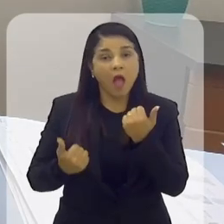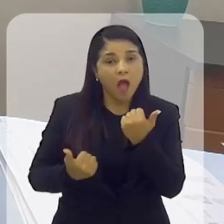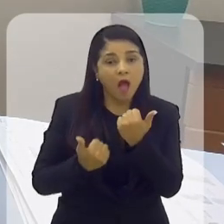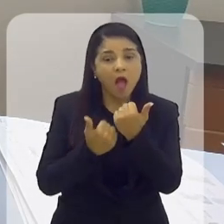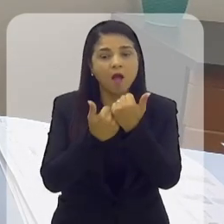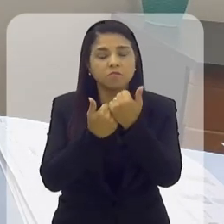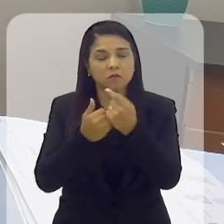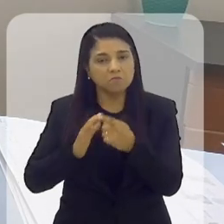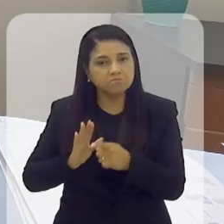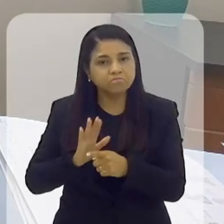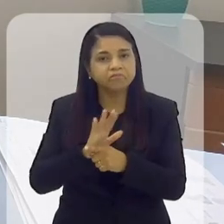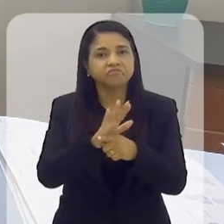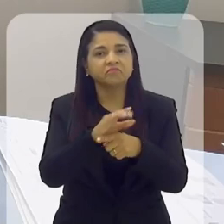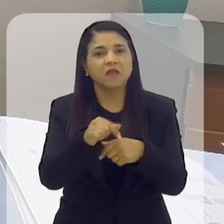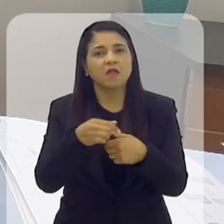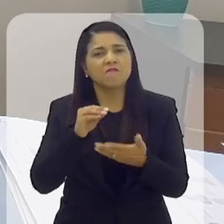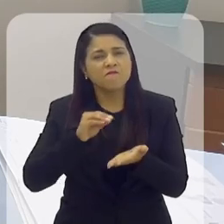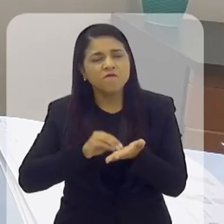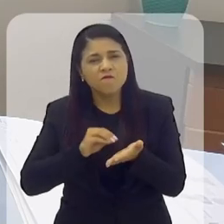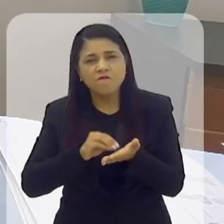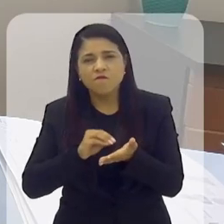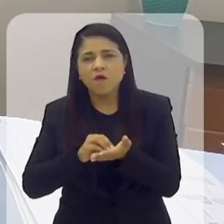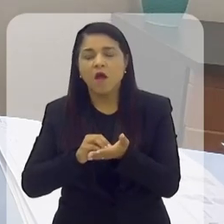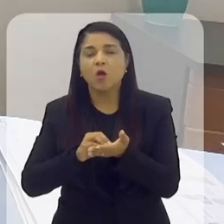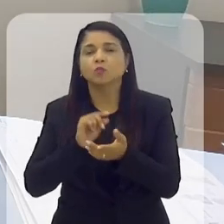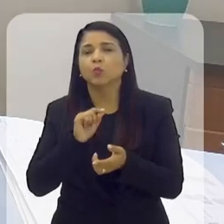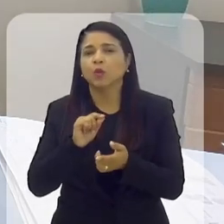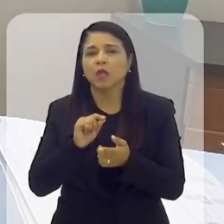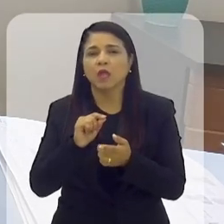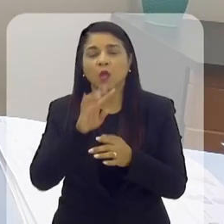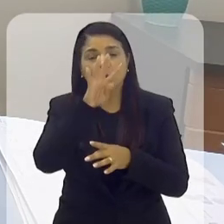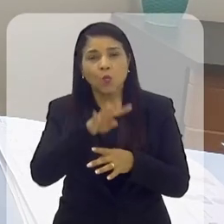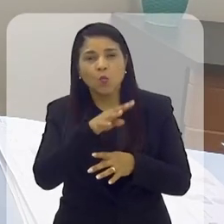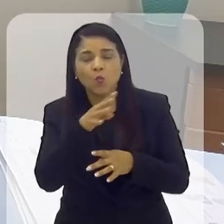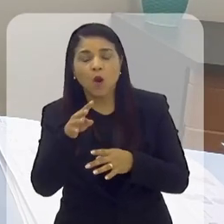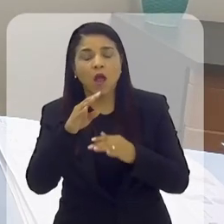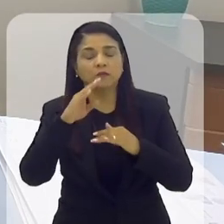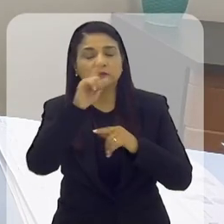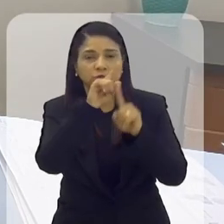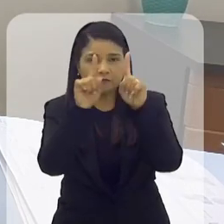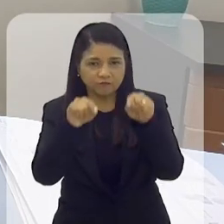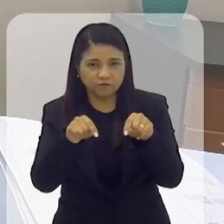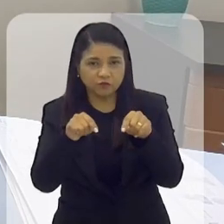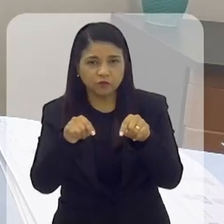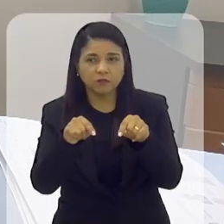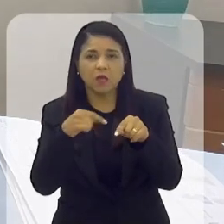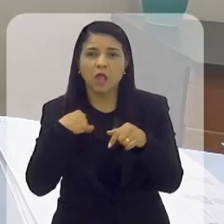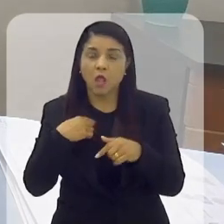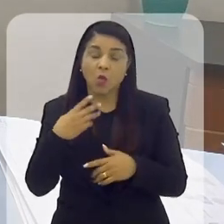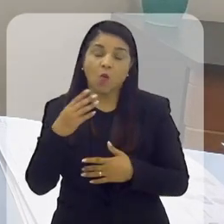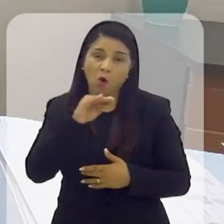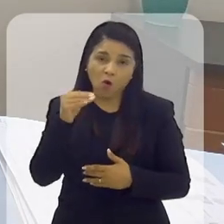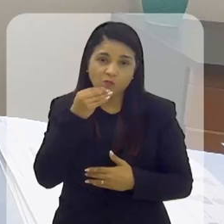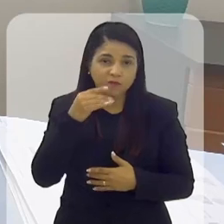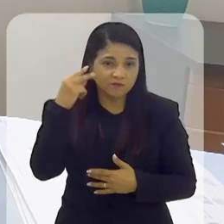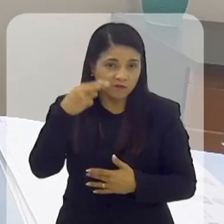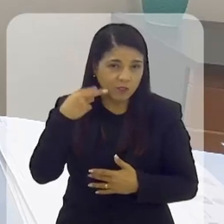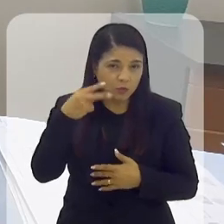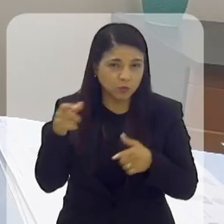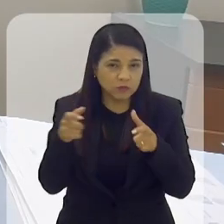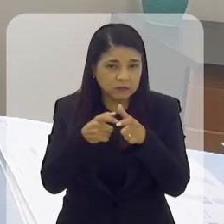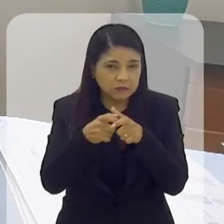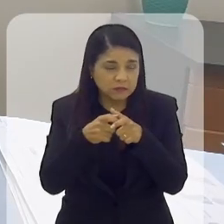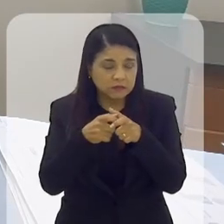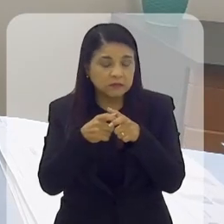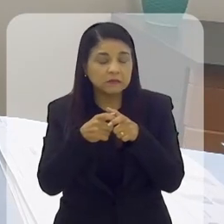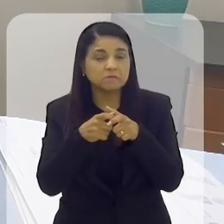estamos buscando apoiar essas escolas. Há uma carência muito grande, às vezes, de quadro de pessoal. Eu tive a oportunidade de ser vereador